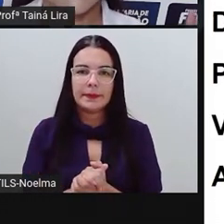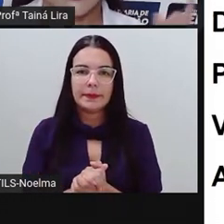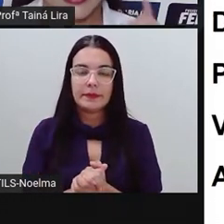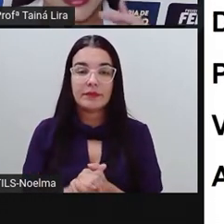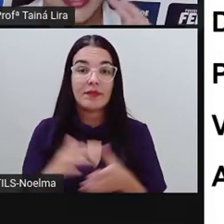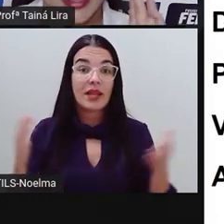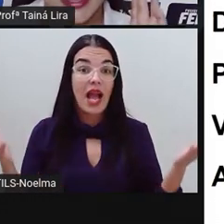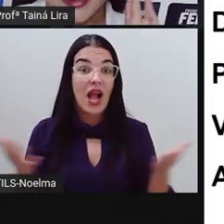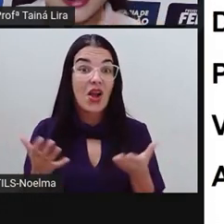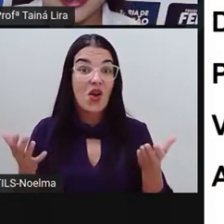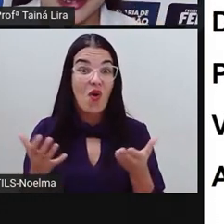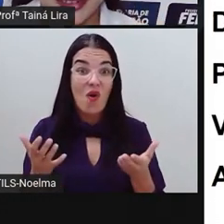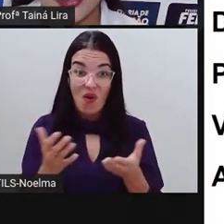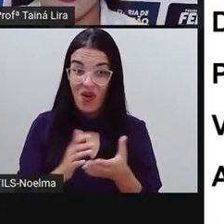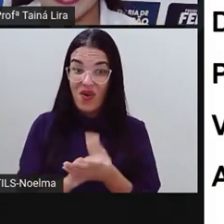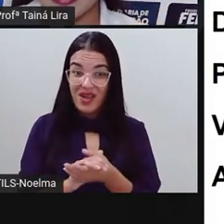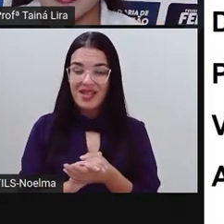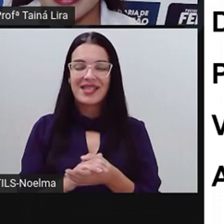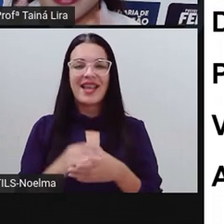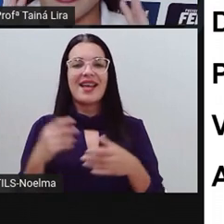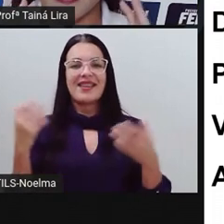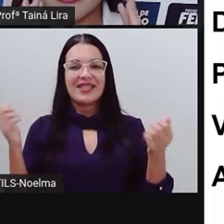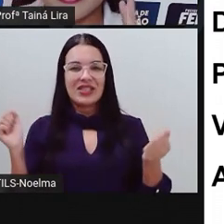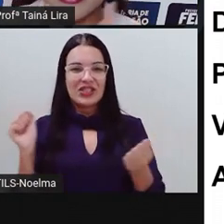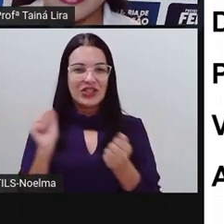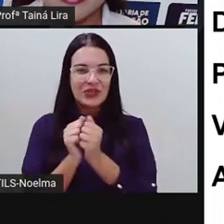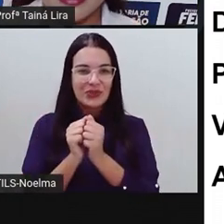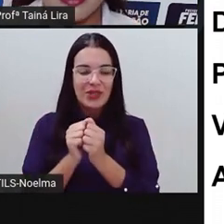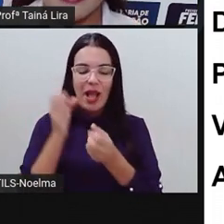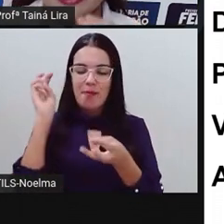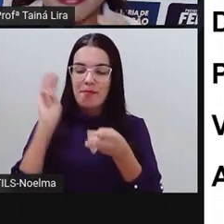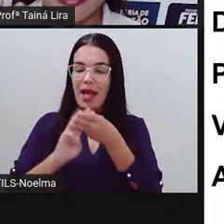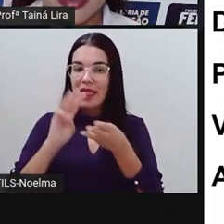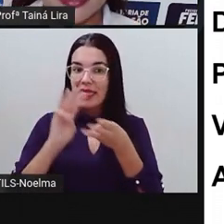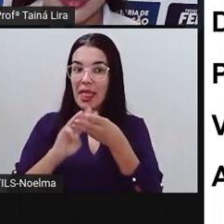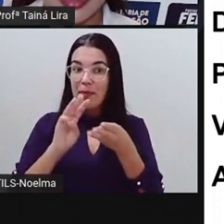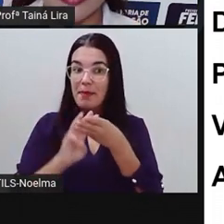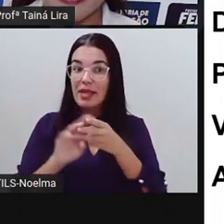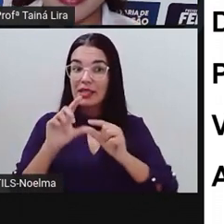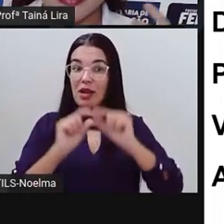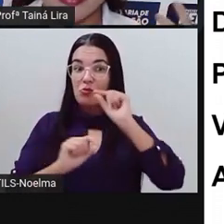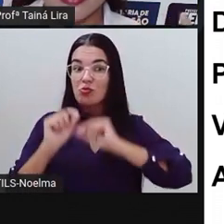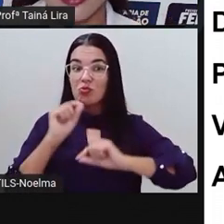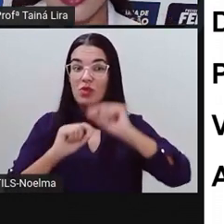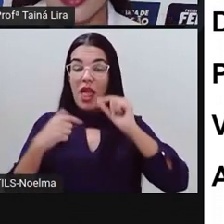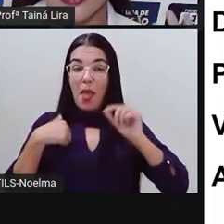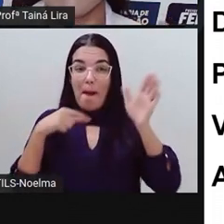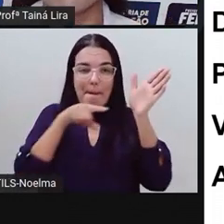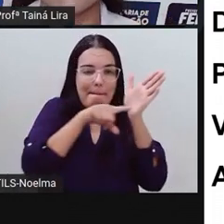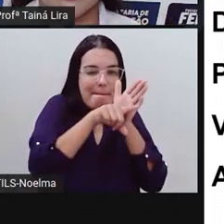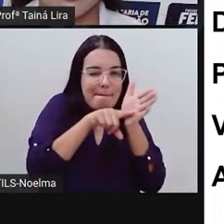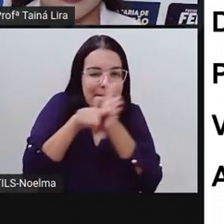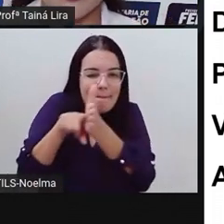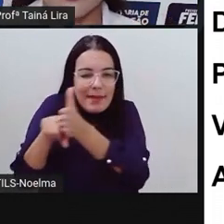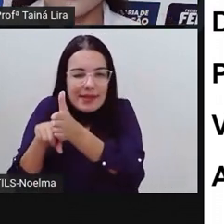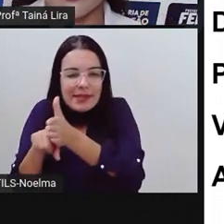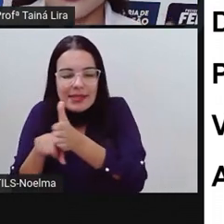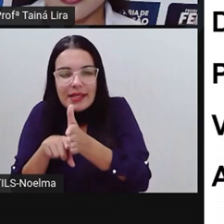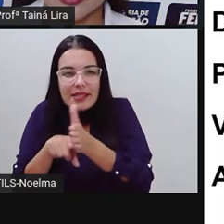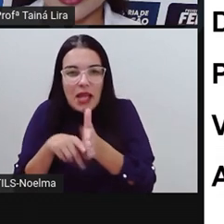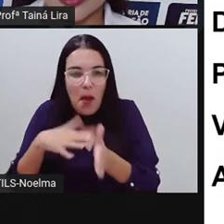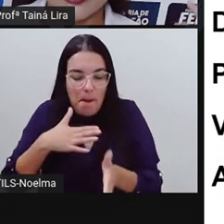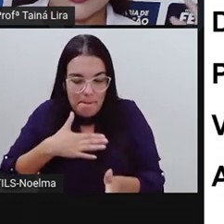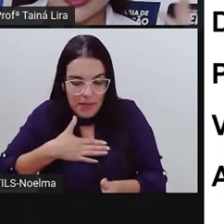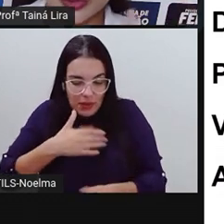E olha lá, agora a gente vai trabalhar aí uma pesquisa que a Pró fez, ó. Eu pesquisei aí com os